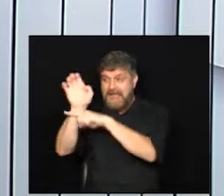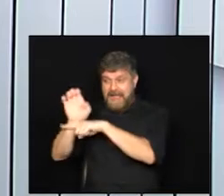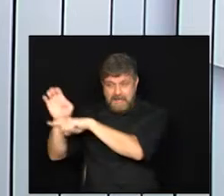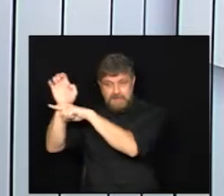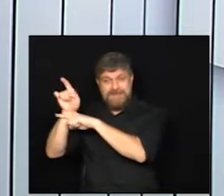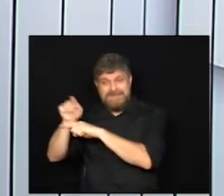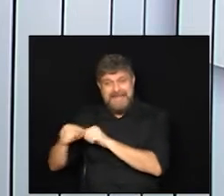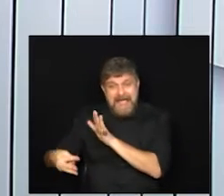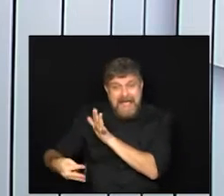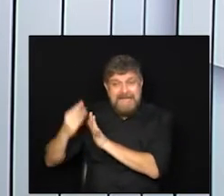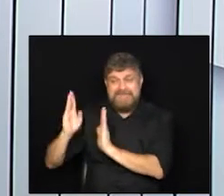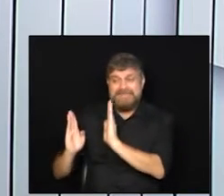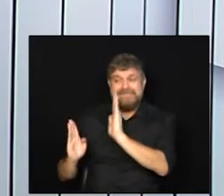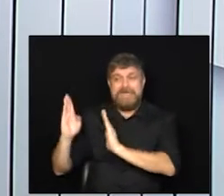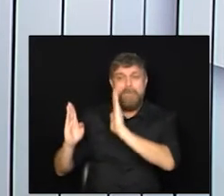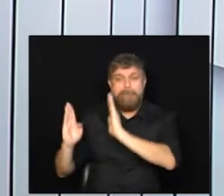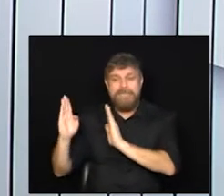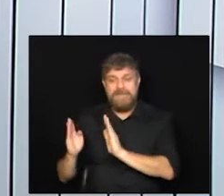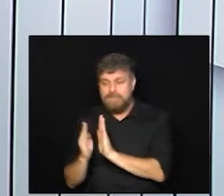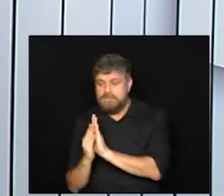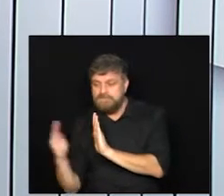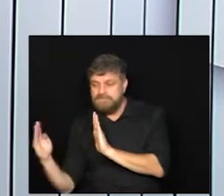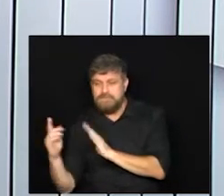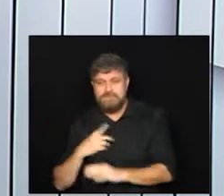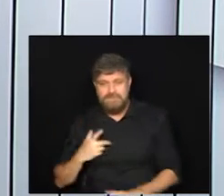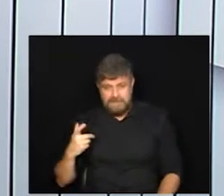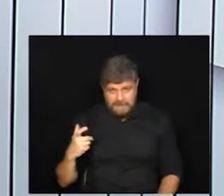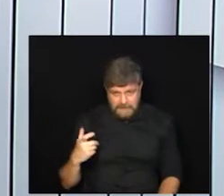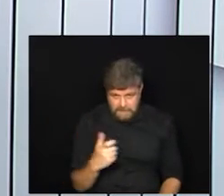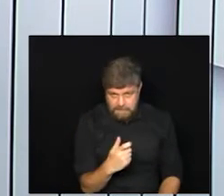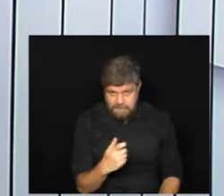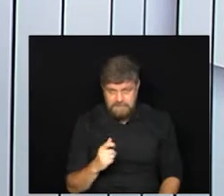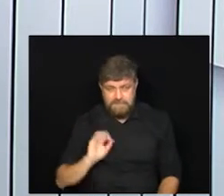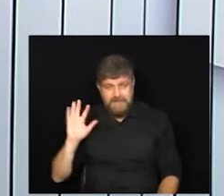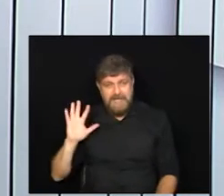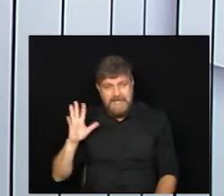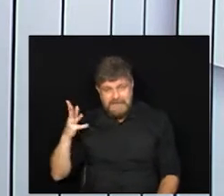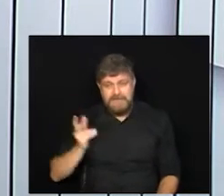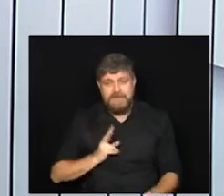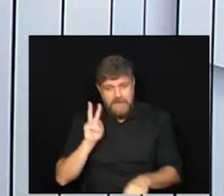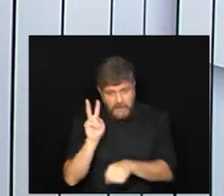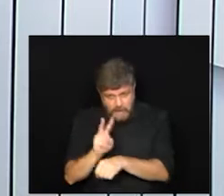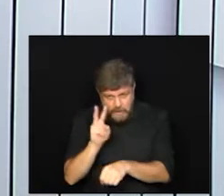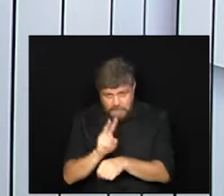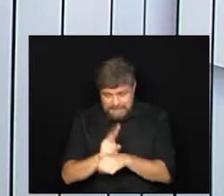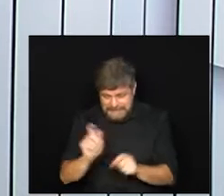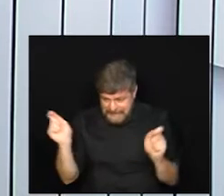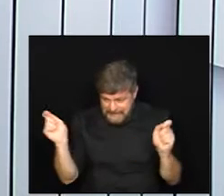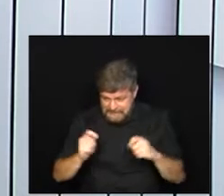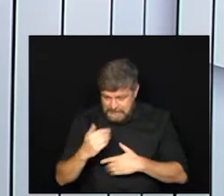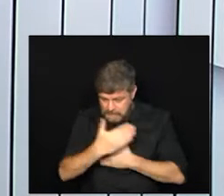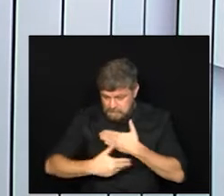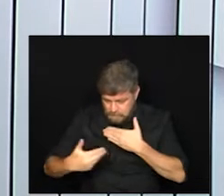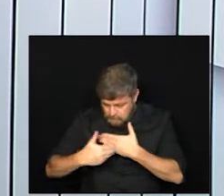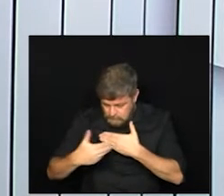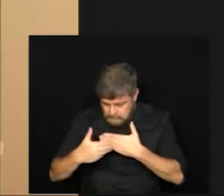está enfrentando uma terceira onda esse imunizante que foi criado ele vai continuar protegendo?